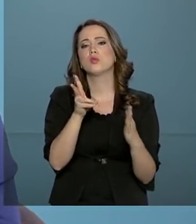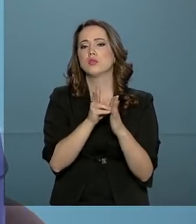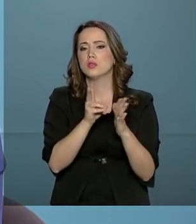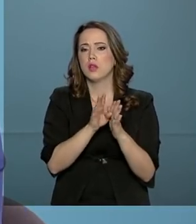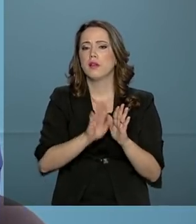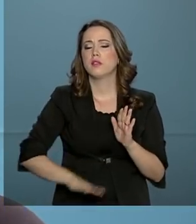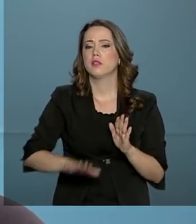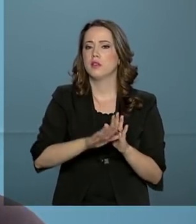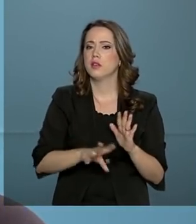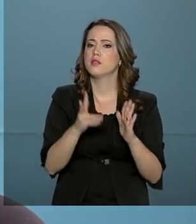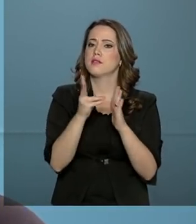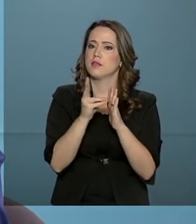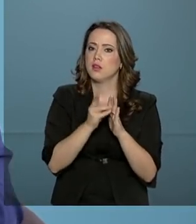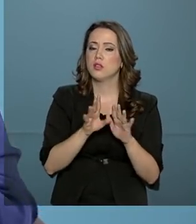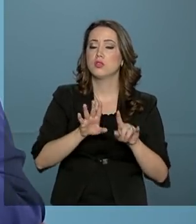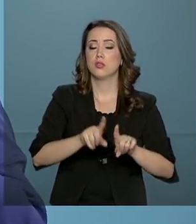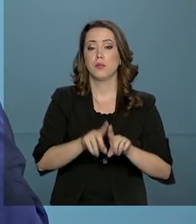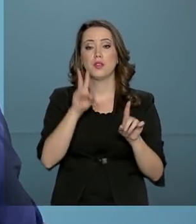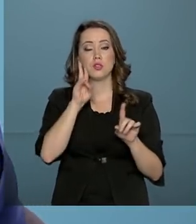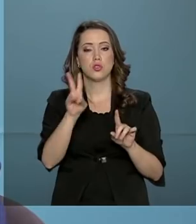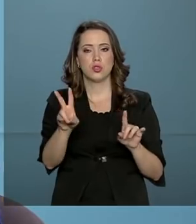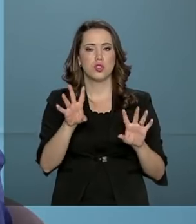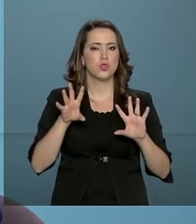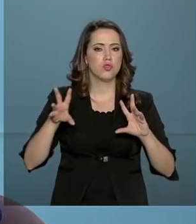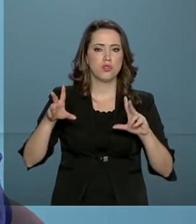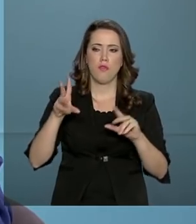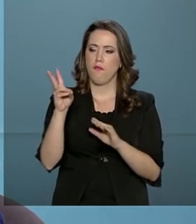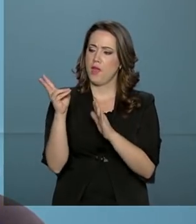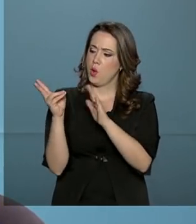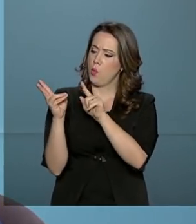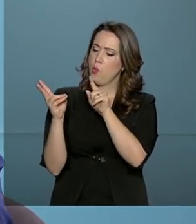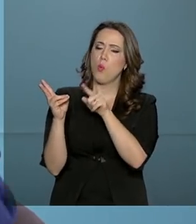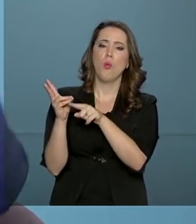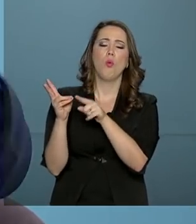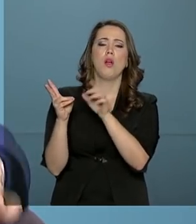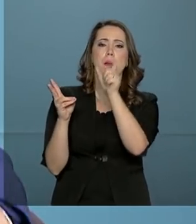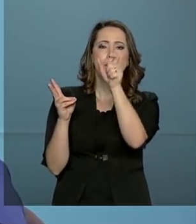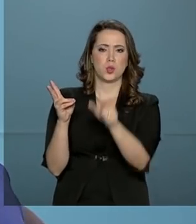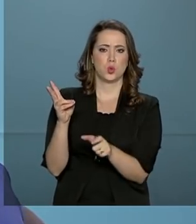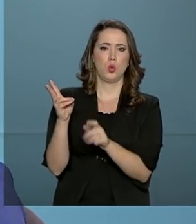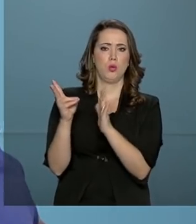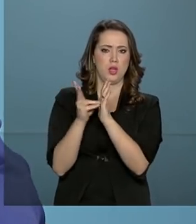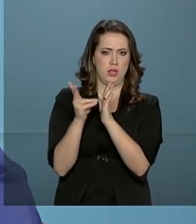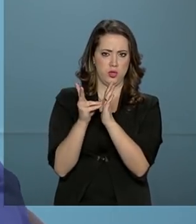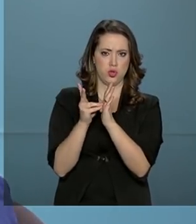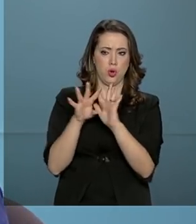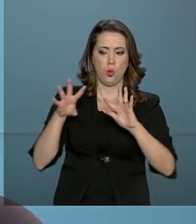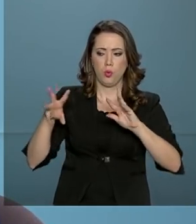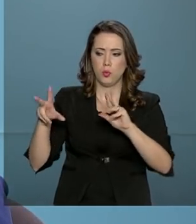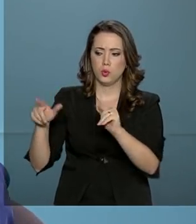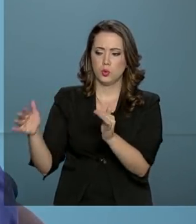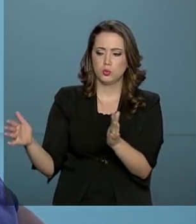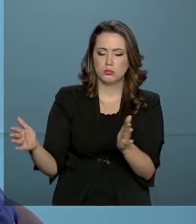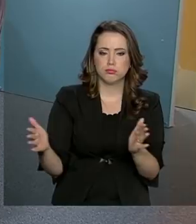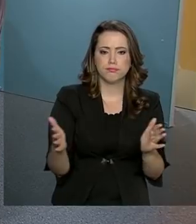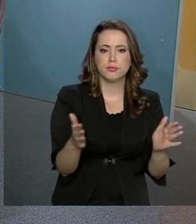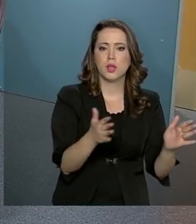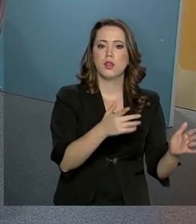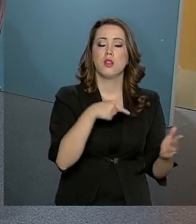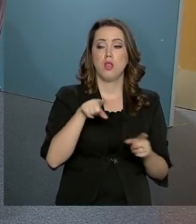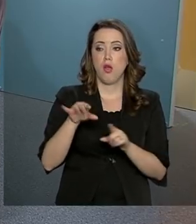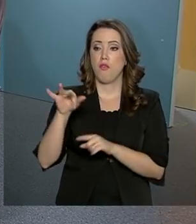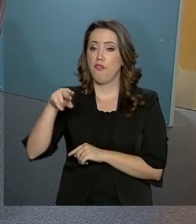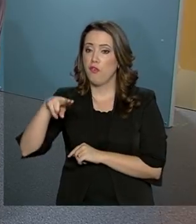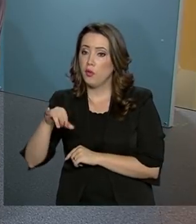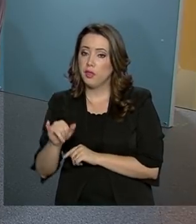indígena. Então, nós estamos vendo o índio de uma forma global. O índio como um todo. Tanto pela FUNAI, como pela Secretaria Nacional da